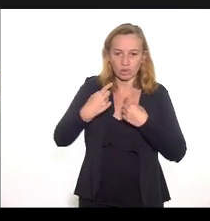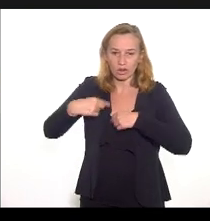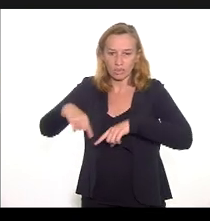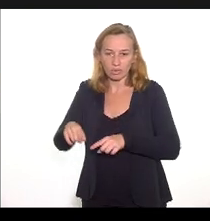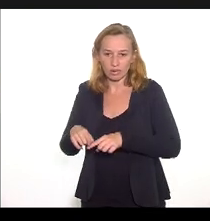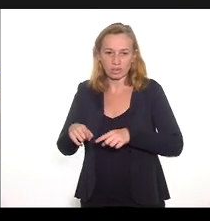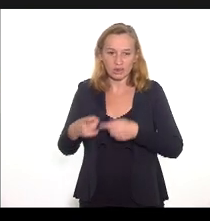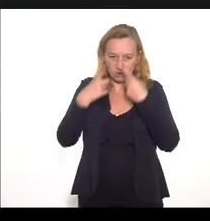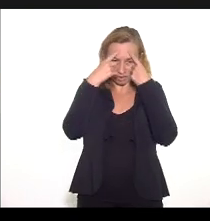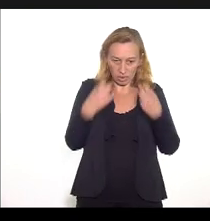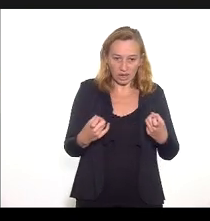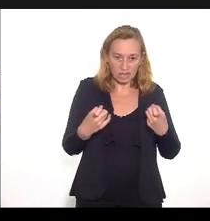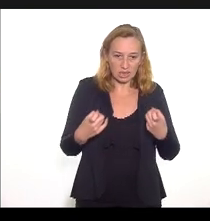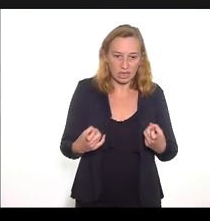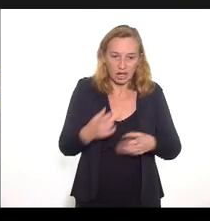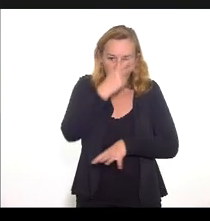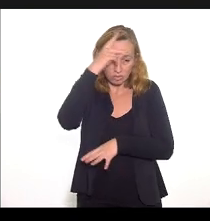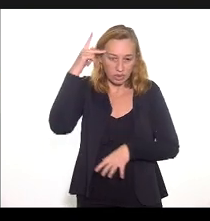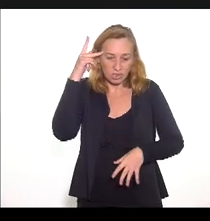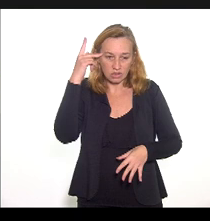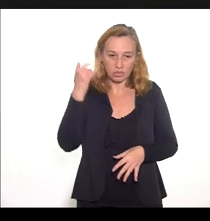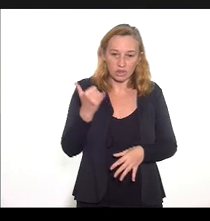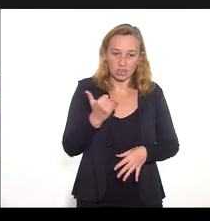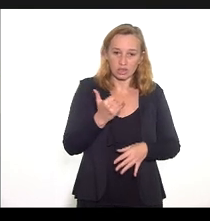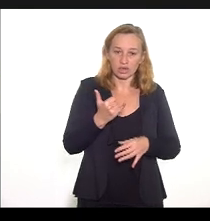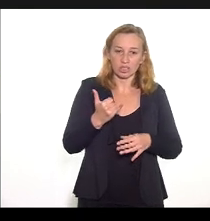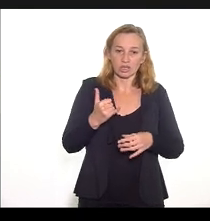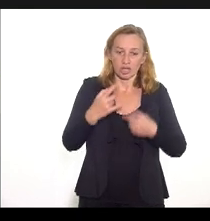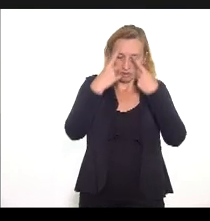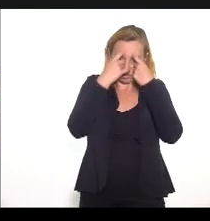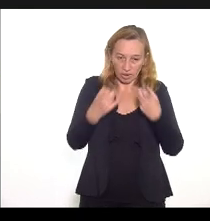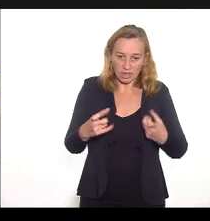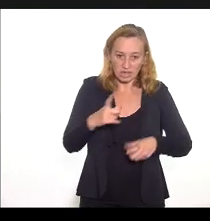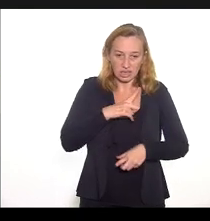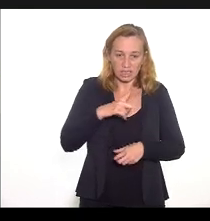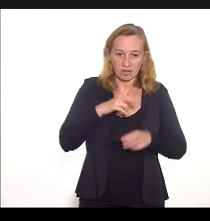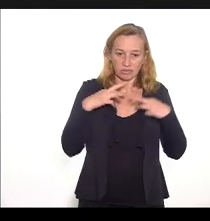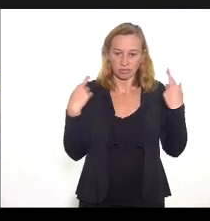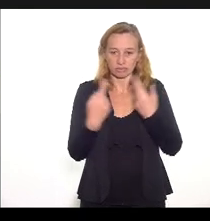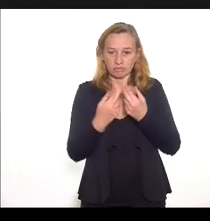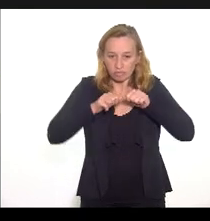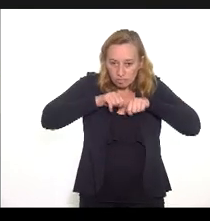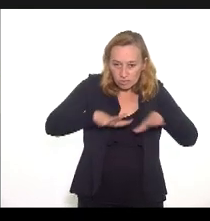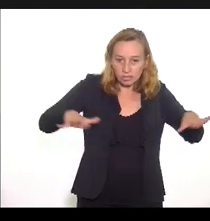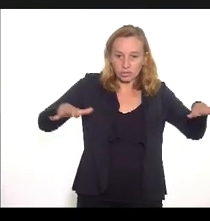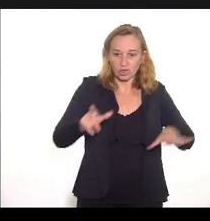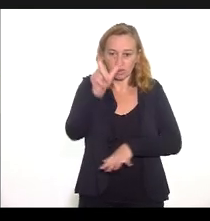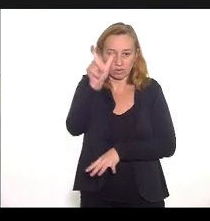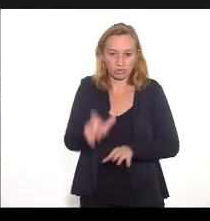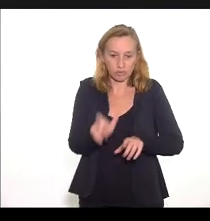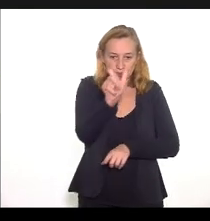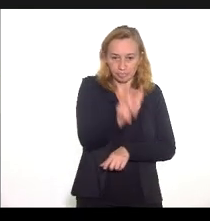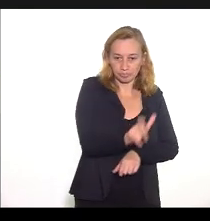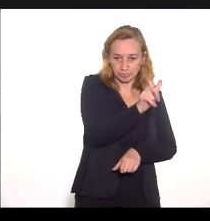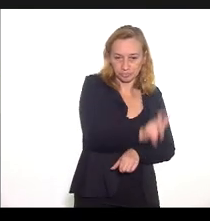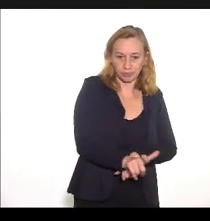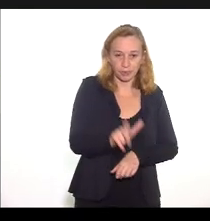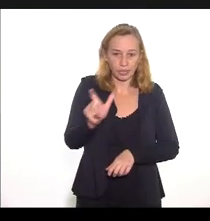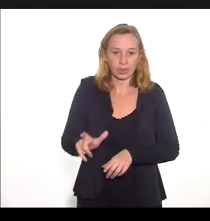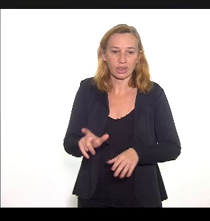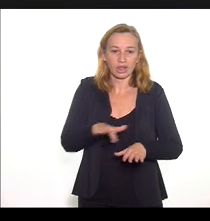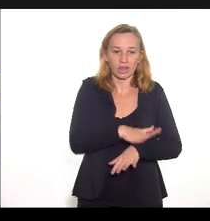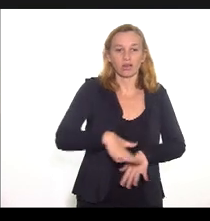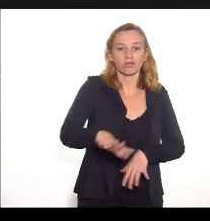Cultura à Paz e Atenção às Pessoas Vítimas de Violência, foi realizada uma reunião para a divulgação do perfil epidemiológico das regiões de